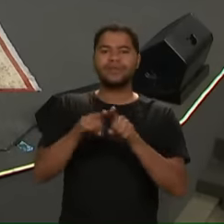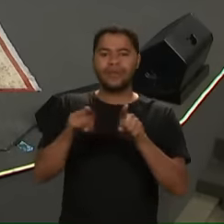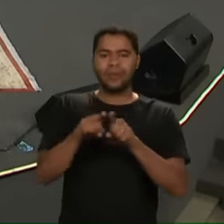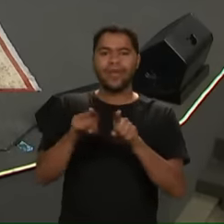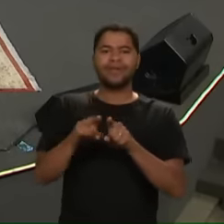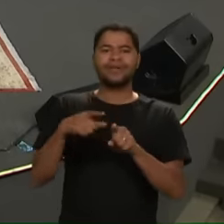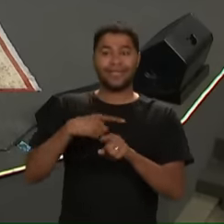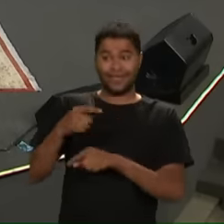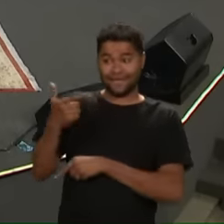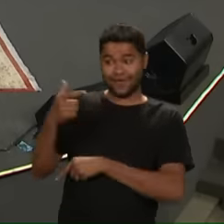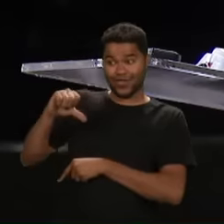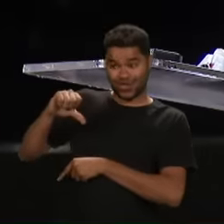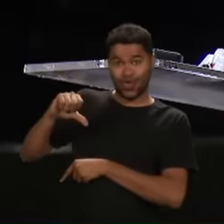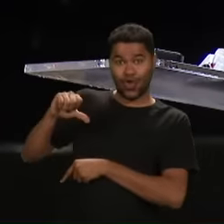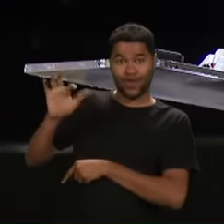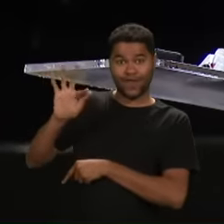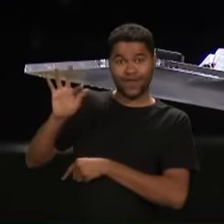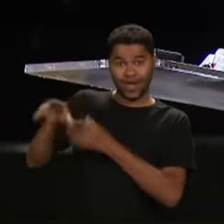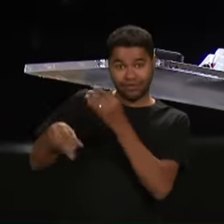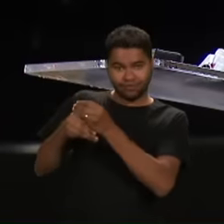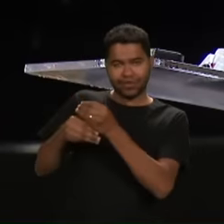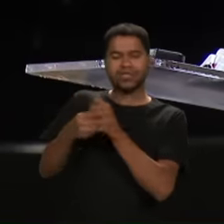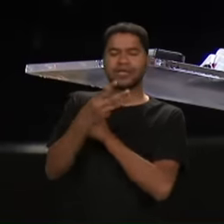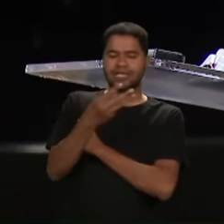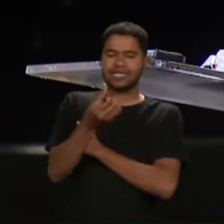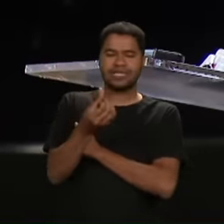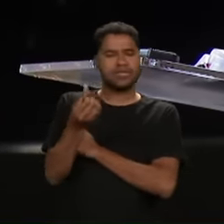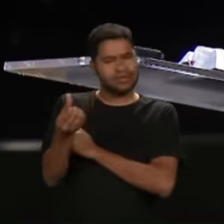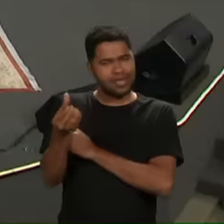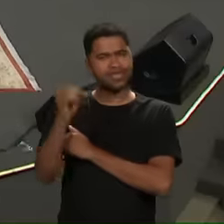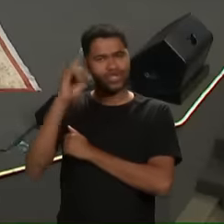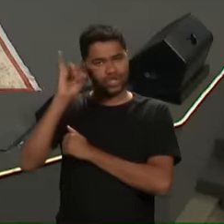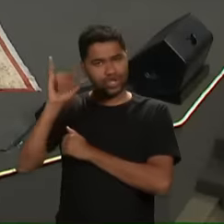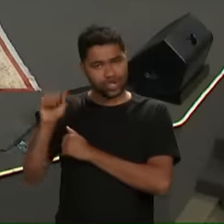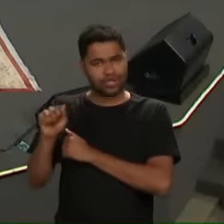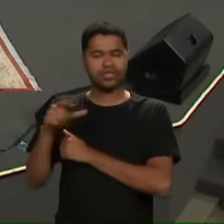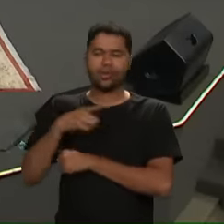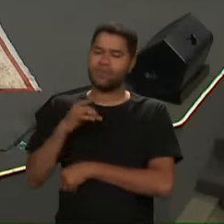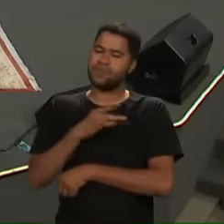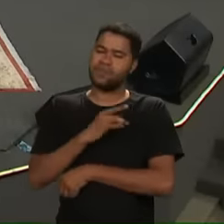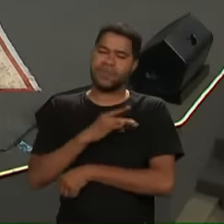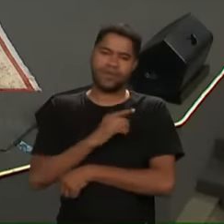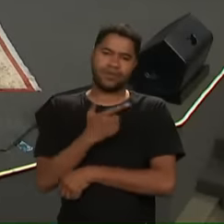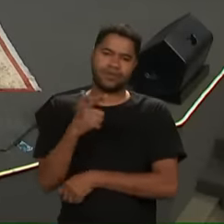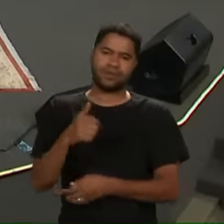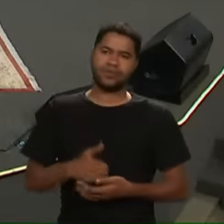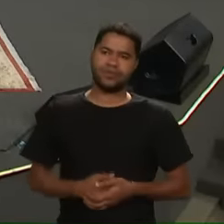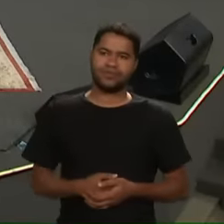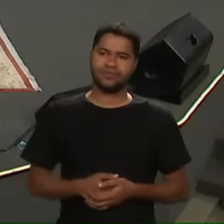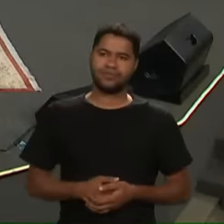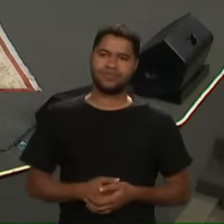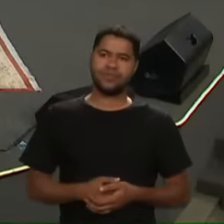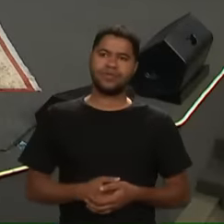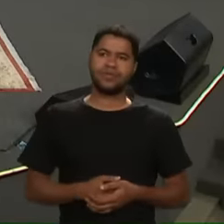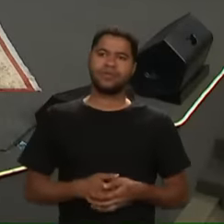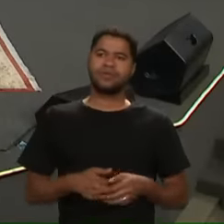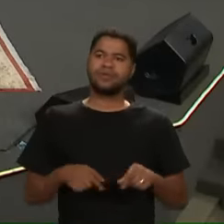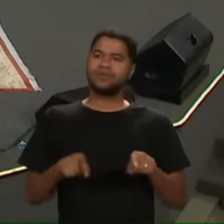Aquele ano Que tem Mais um Dia Tem Tem Não Temas Nem Te